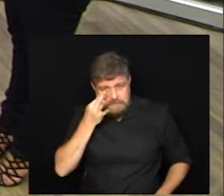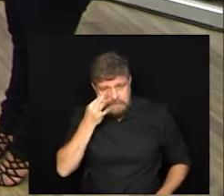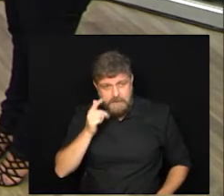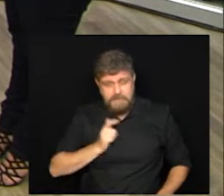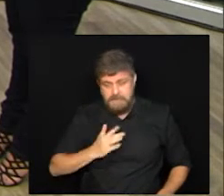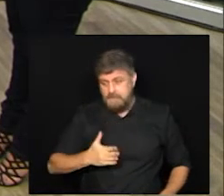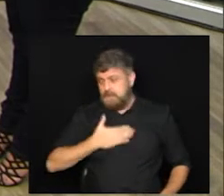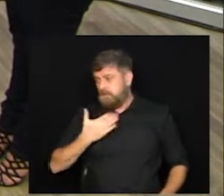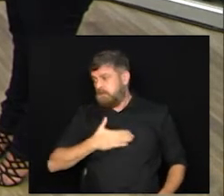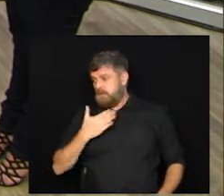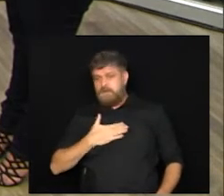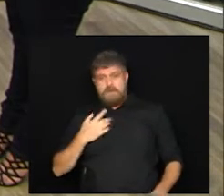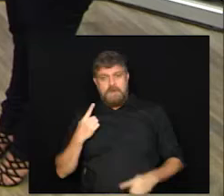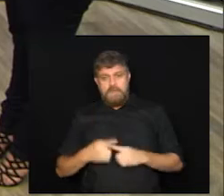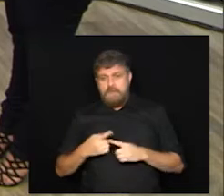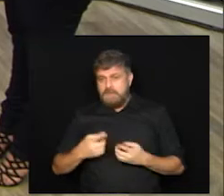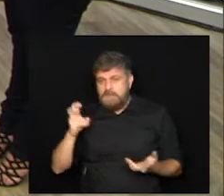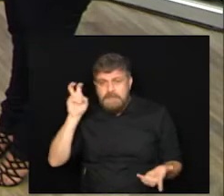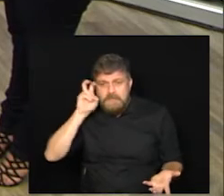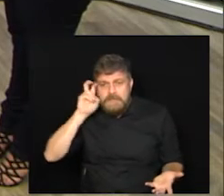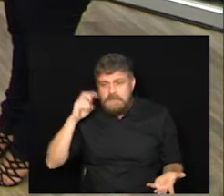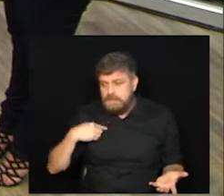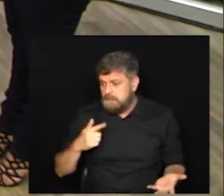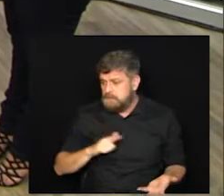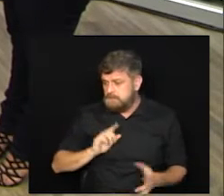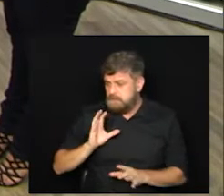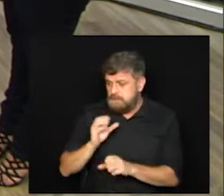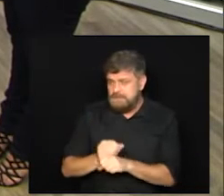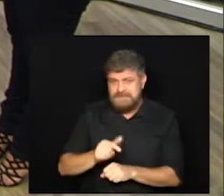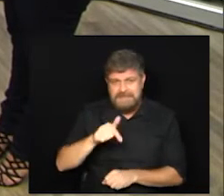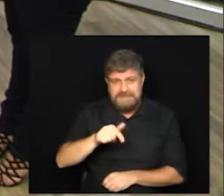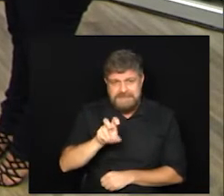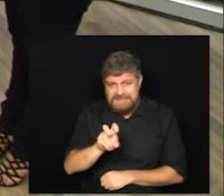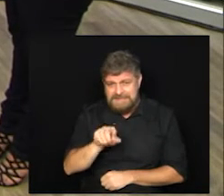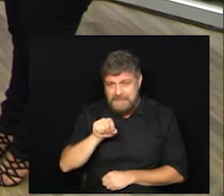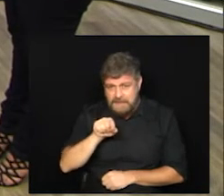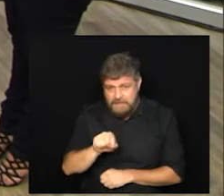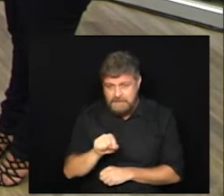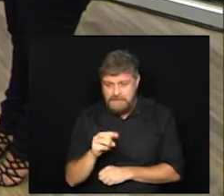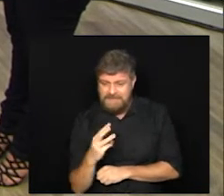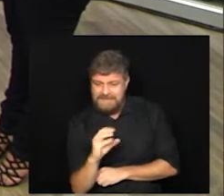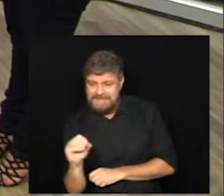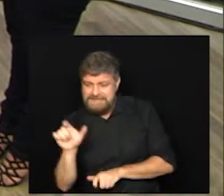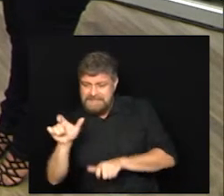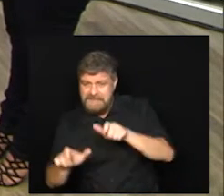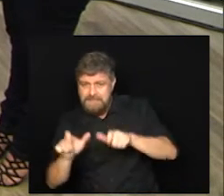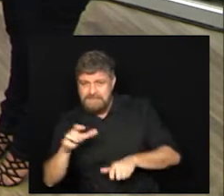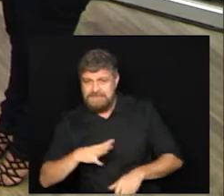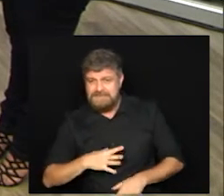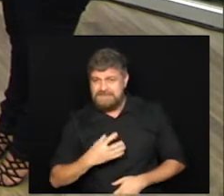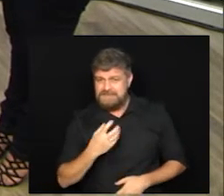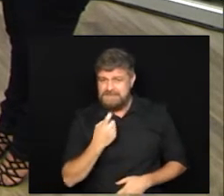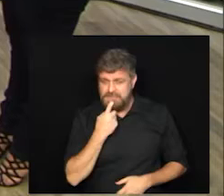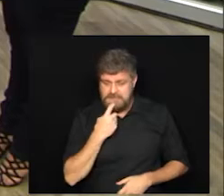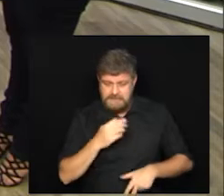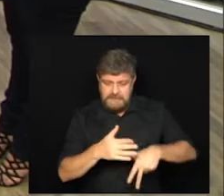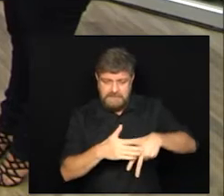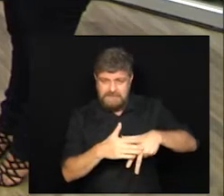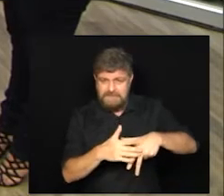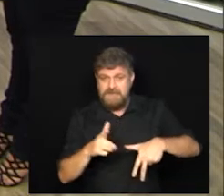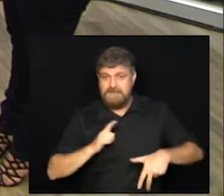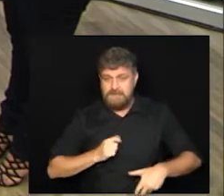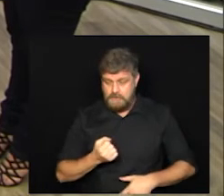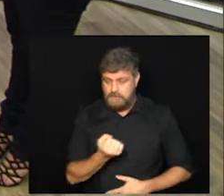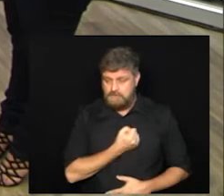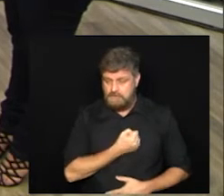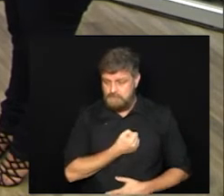assustado, porque até quinta-feira a gente tinha 75.300 casos na cidade de Campinas. Você atualizou